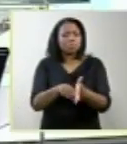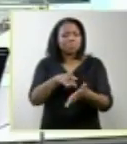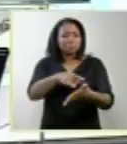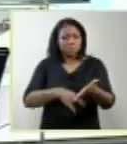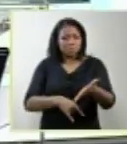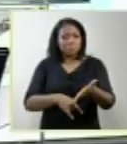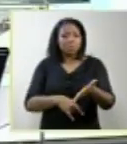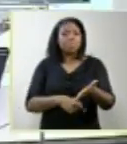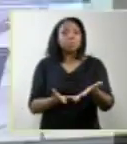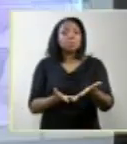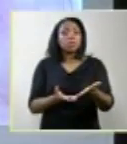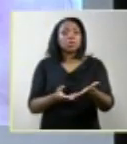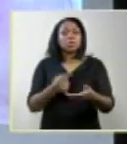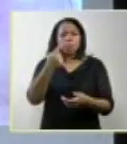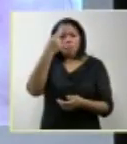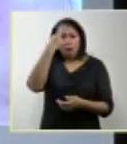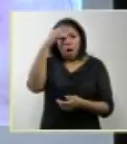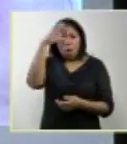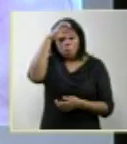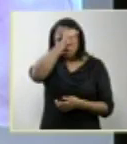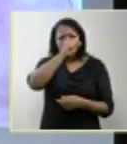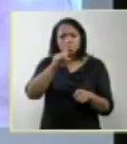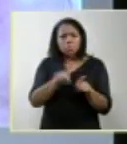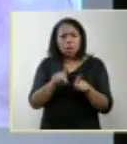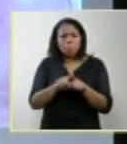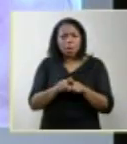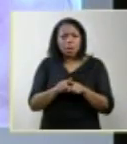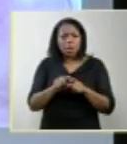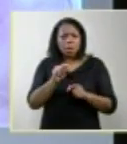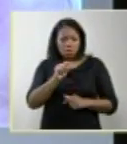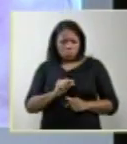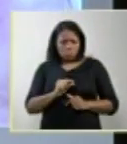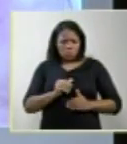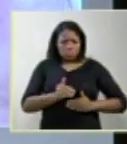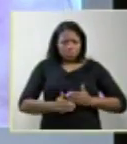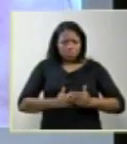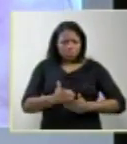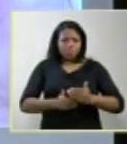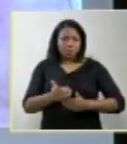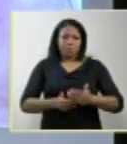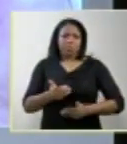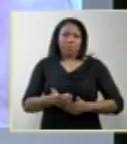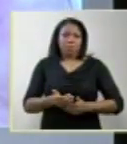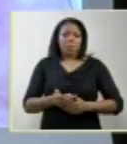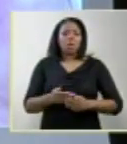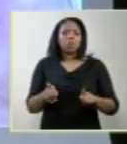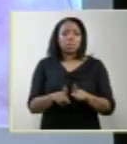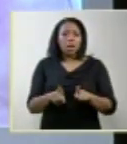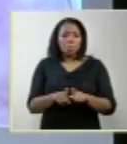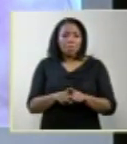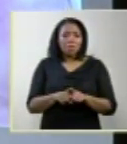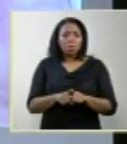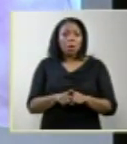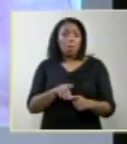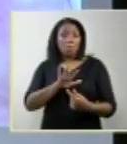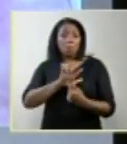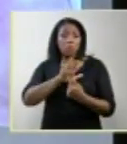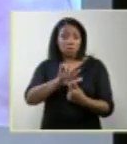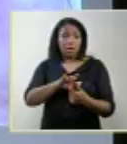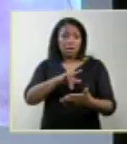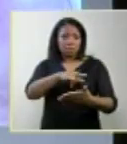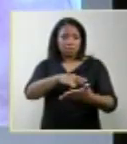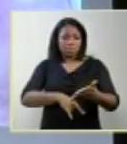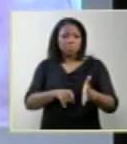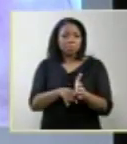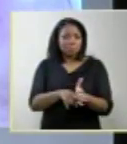primeira etapa seria na compreensão da embriologia, e a segunda etapa seria de termos os instrumentos adequados para o diagnóstico.